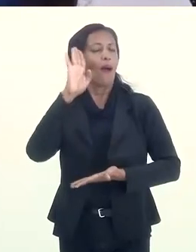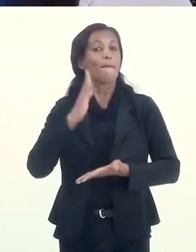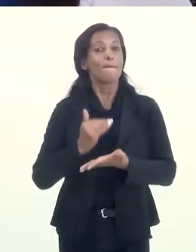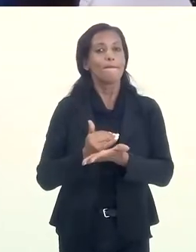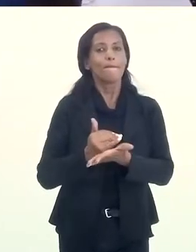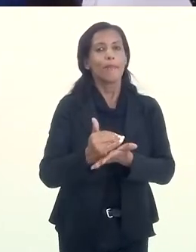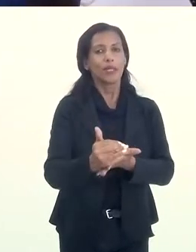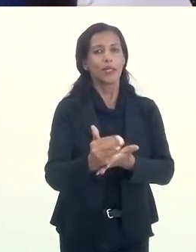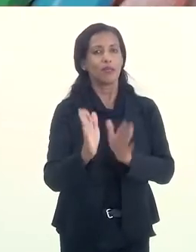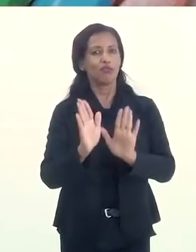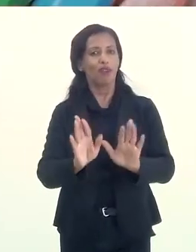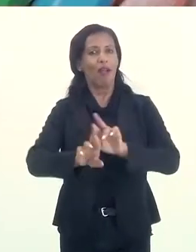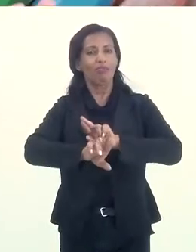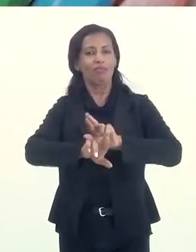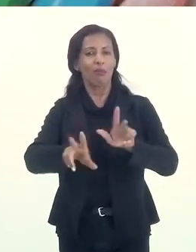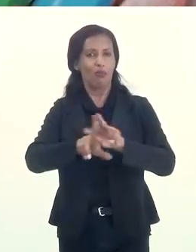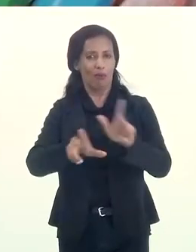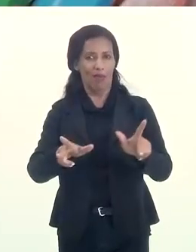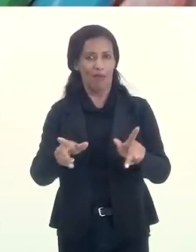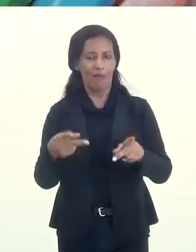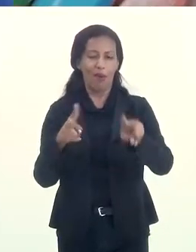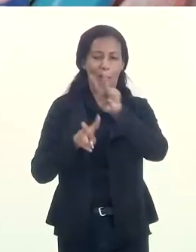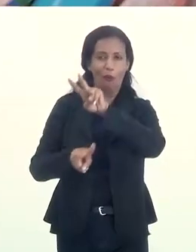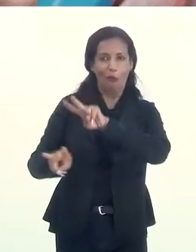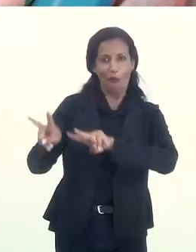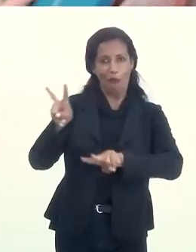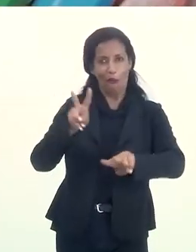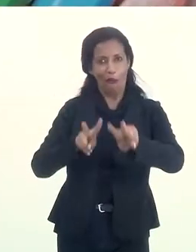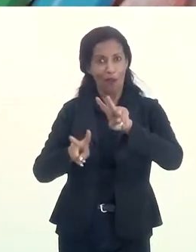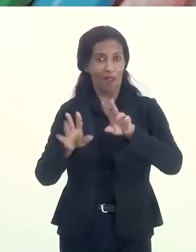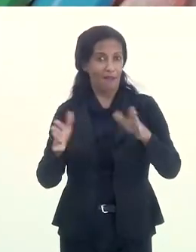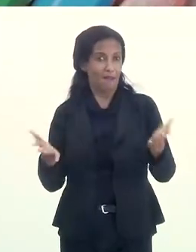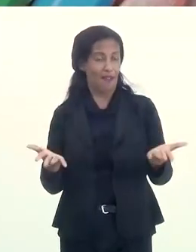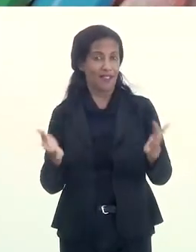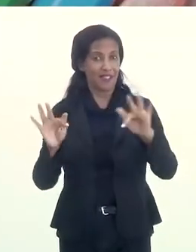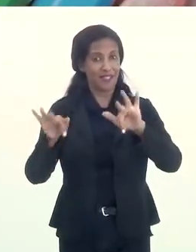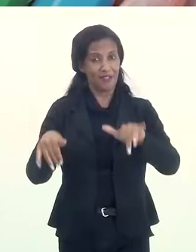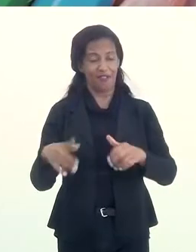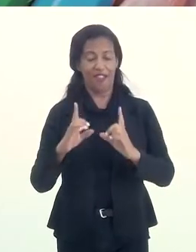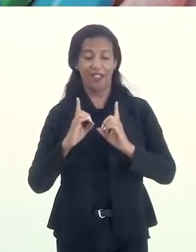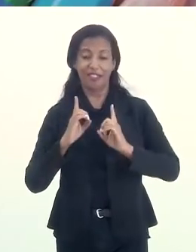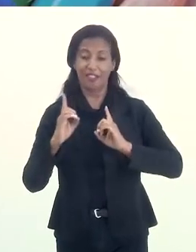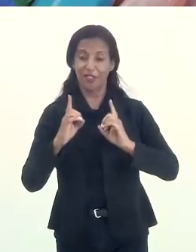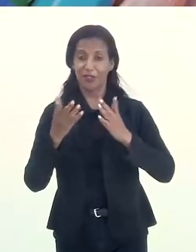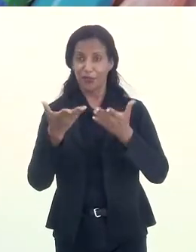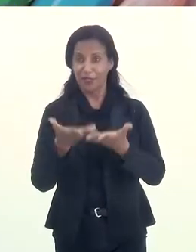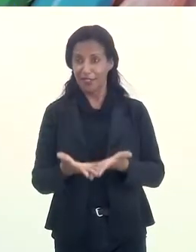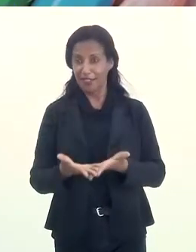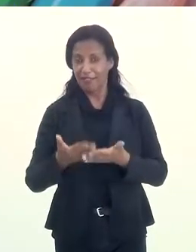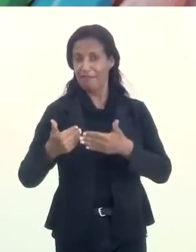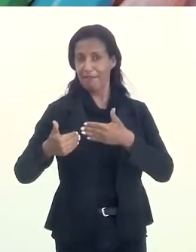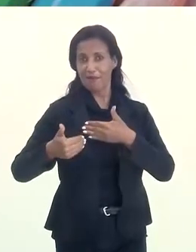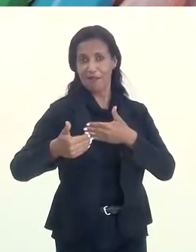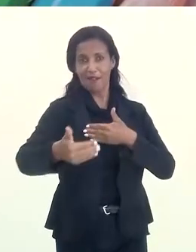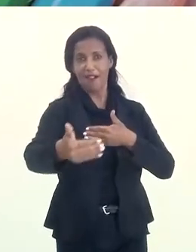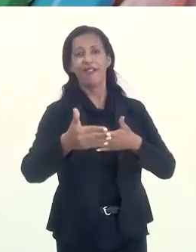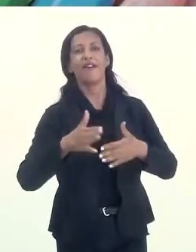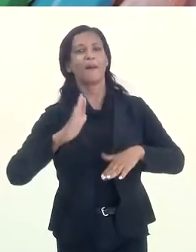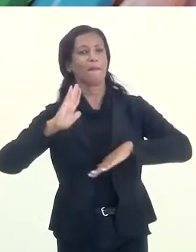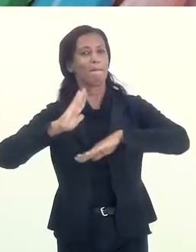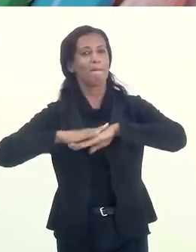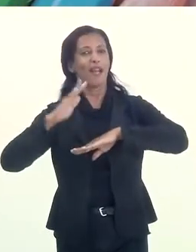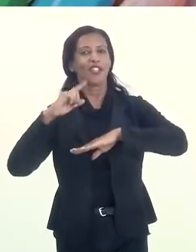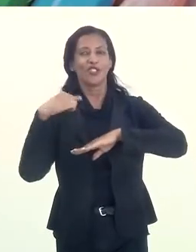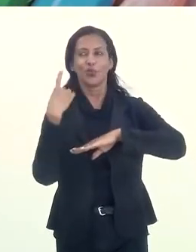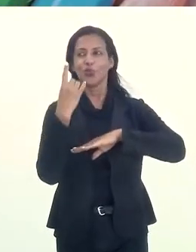princípio, já não é imparcial porque é o olhar. Mas, enfim, essa discussão aí a gente teria